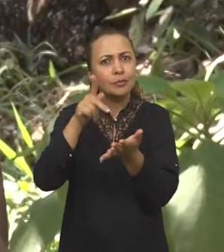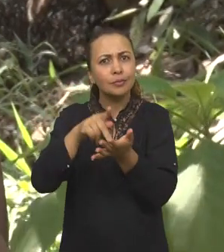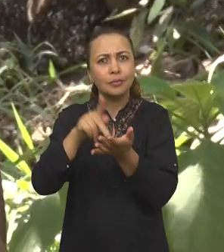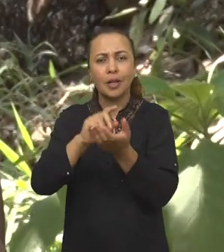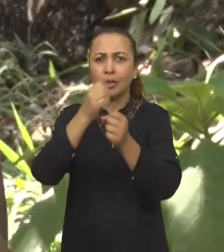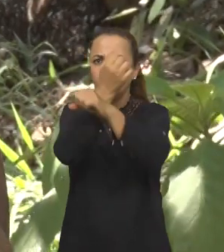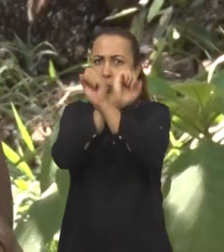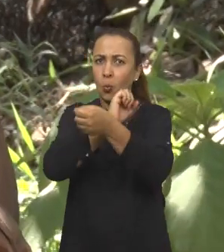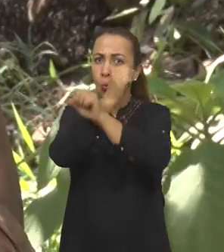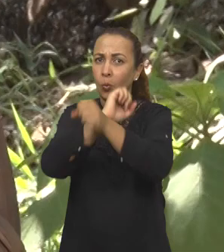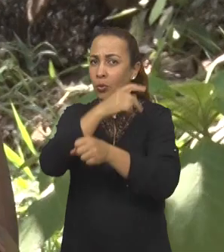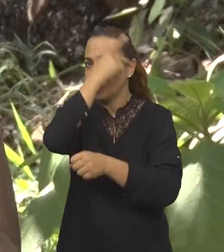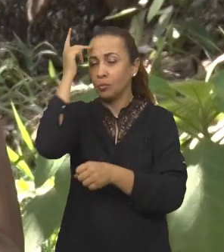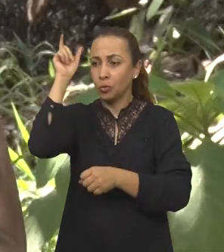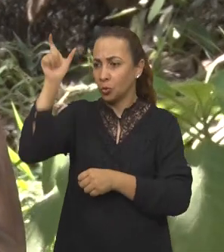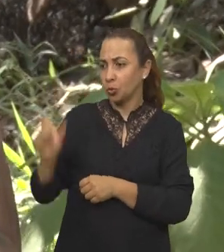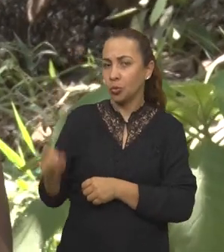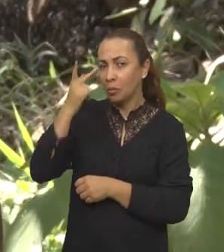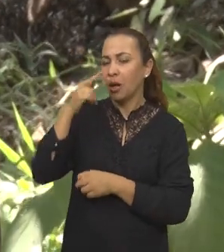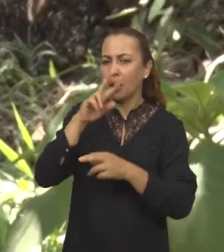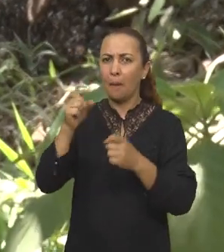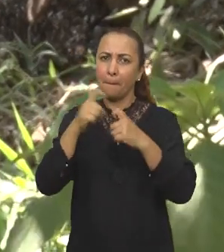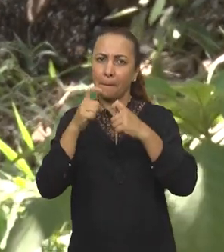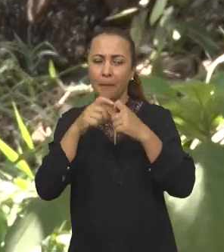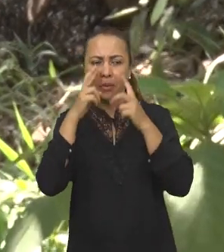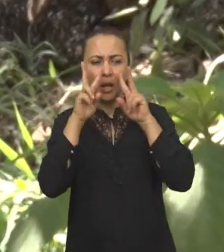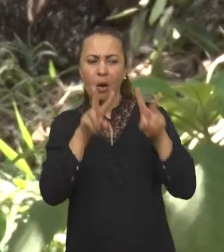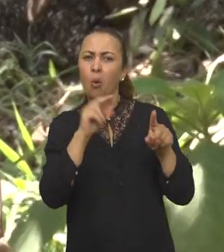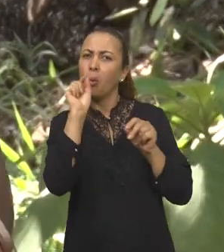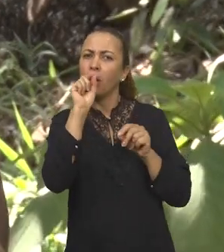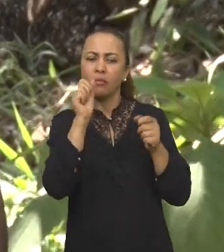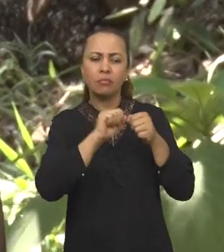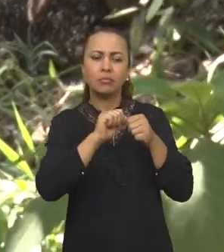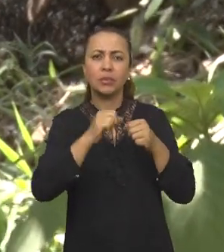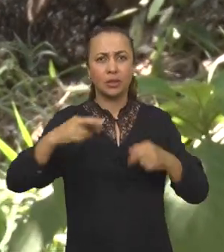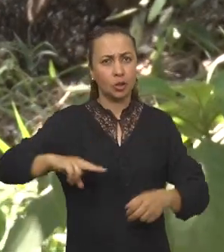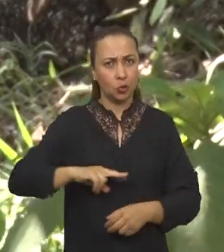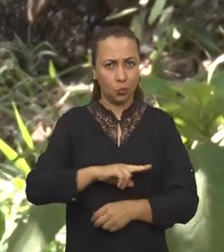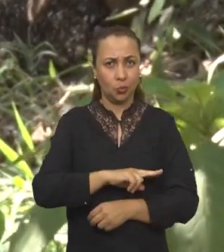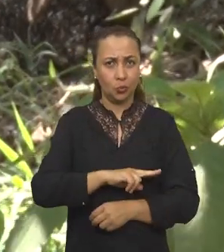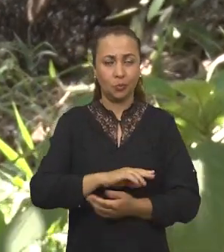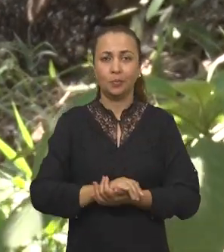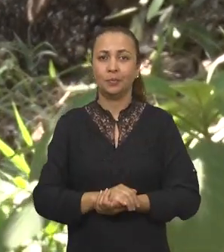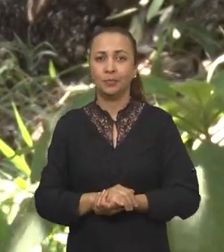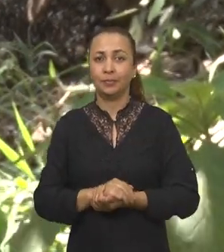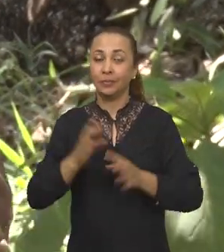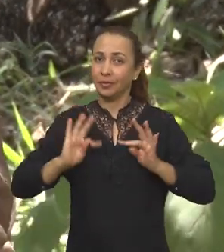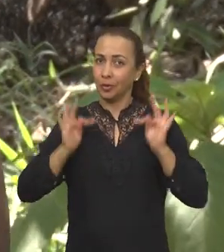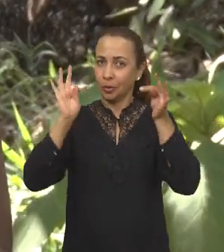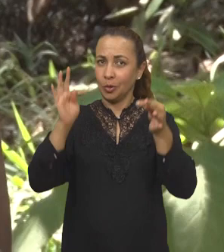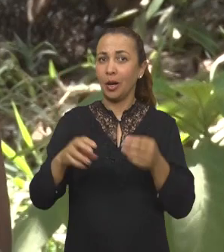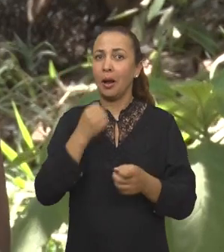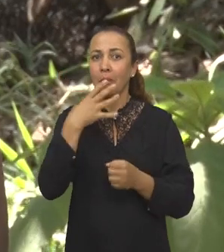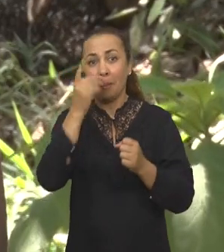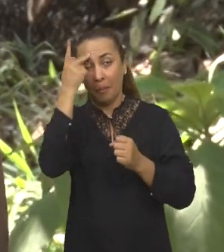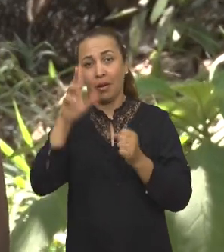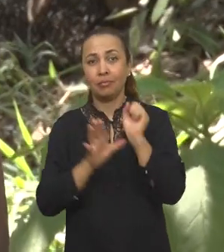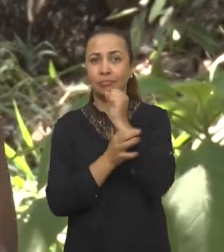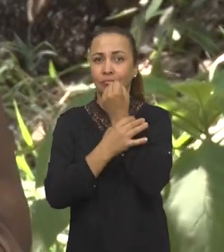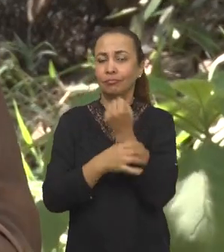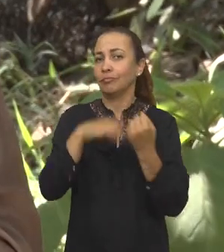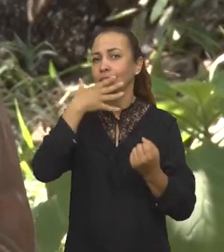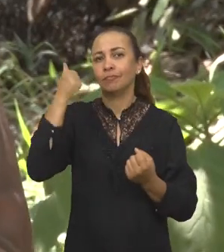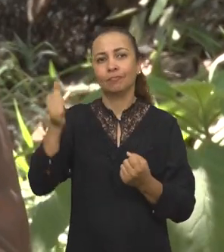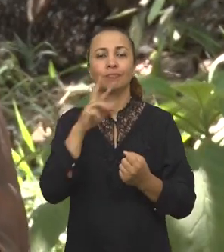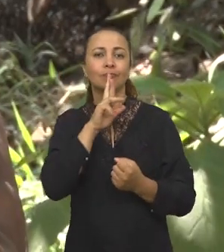osso do paciente para que o médico tenha a noção exata sobre o que fazer no momento da cirurgia. A tecnologia deve garantir